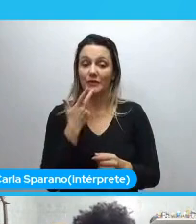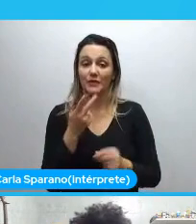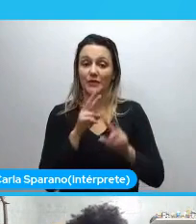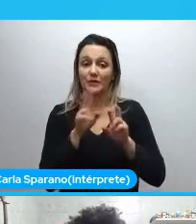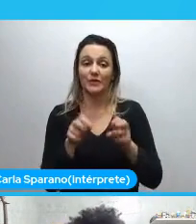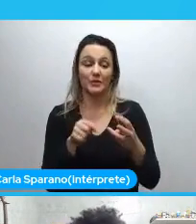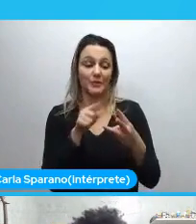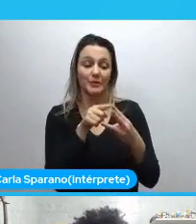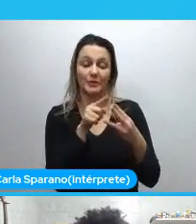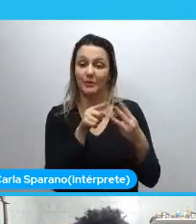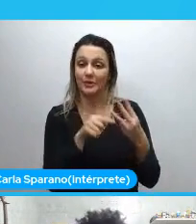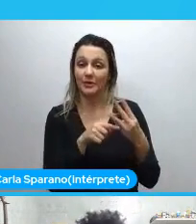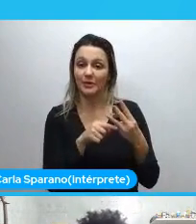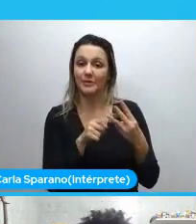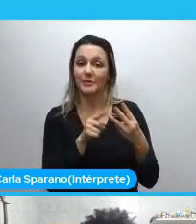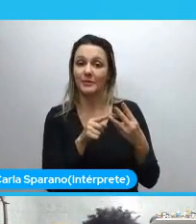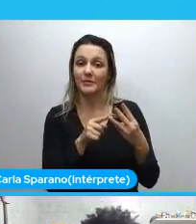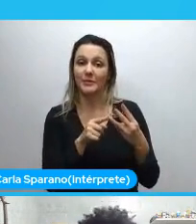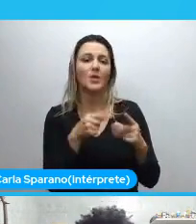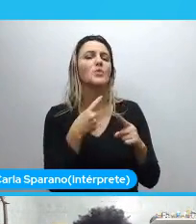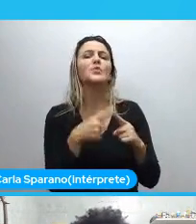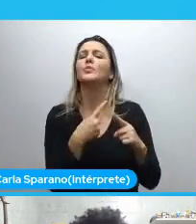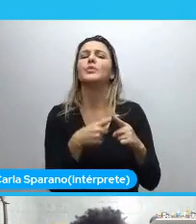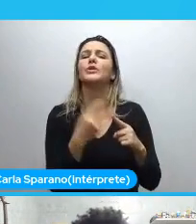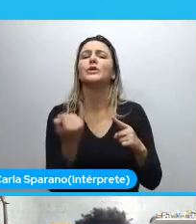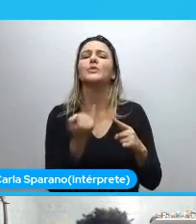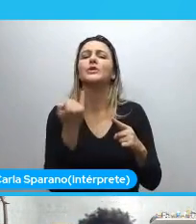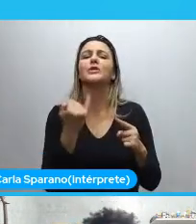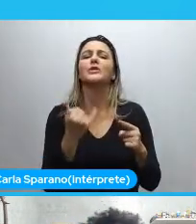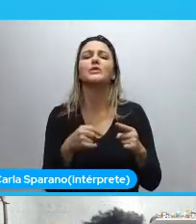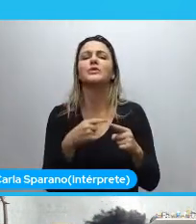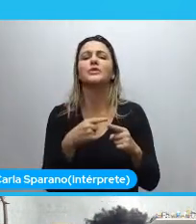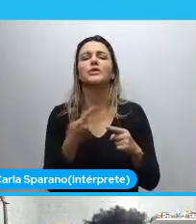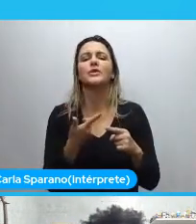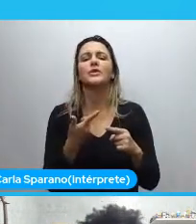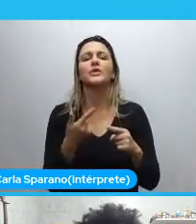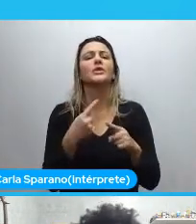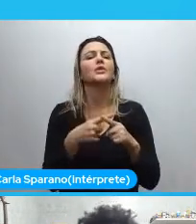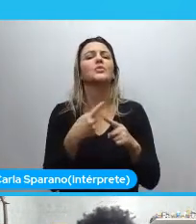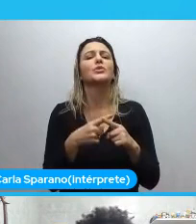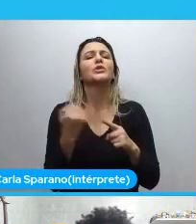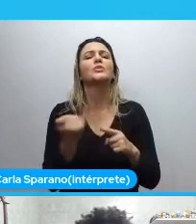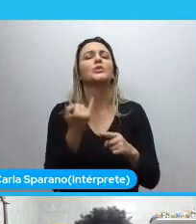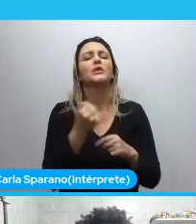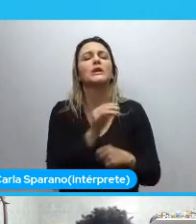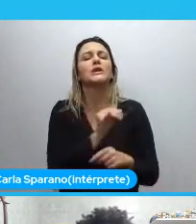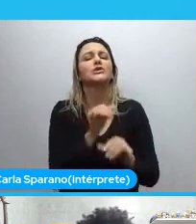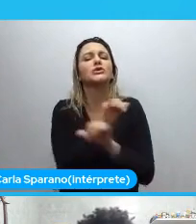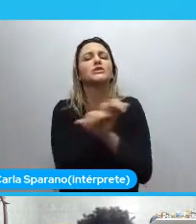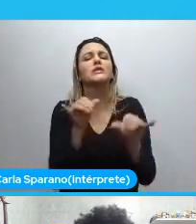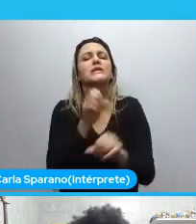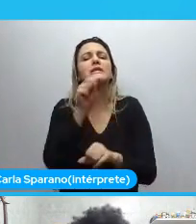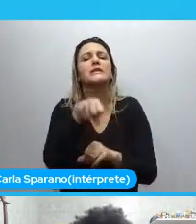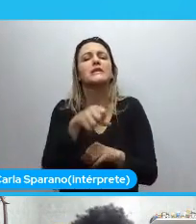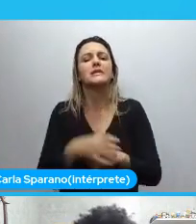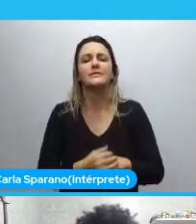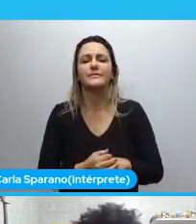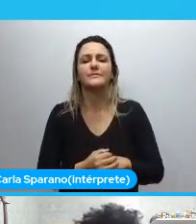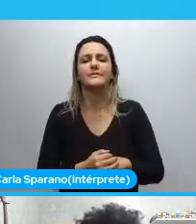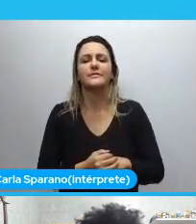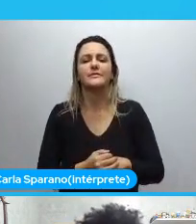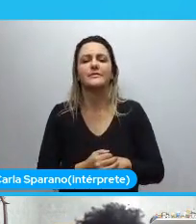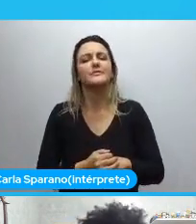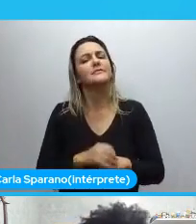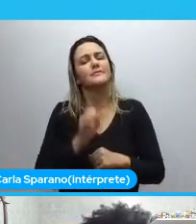três tópicos. Que é esse. Por que é importante. Por que é importante fazer essa afirmação. Por é importante dizer sim. Dizer sim não é